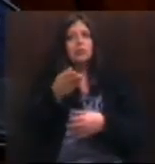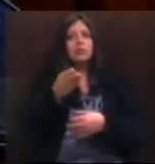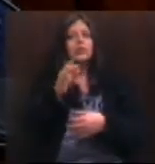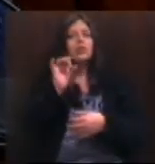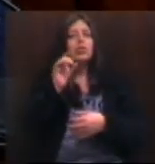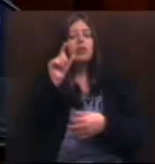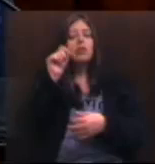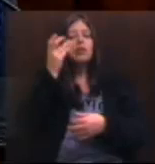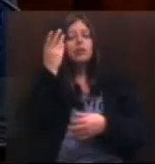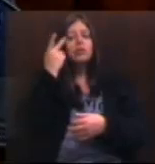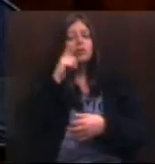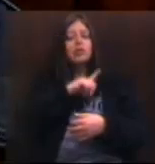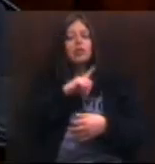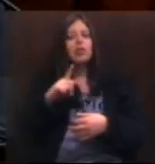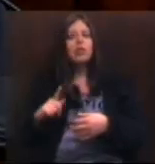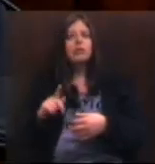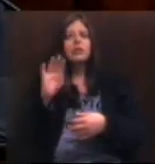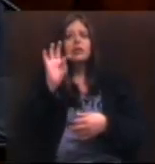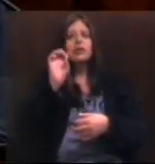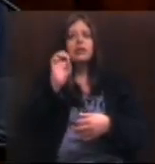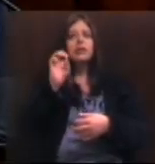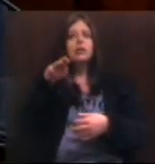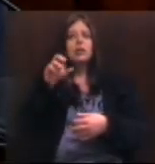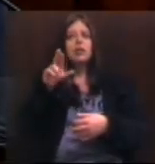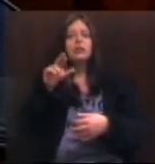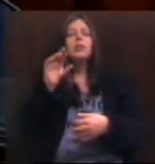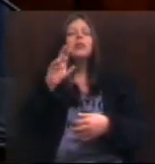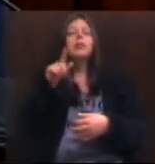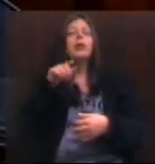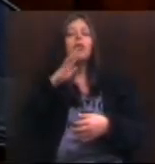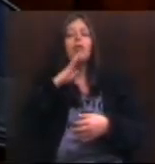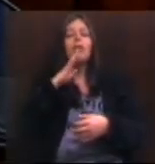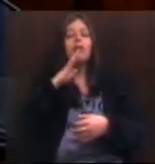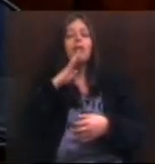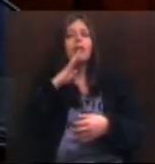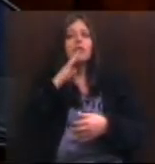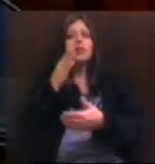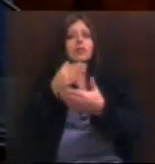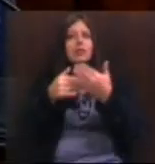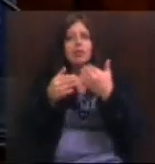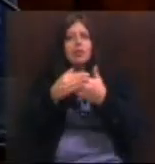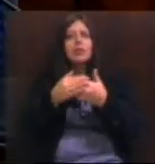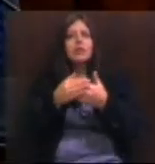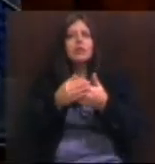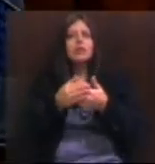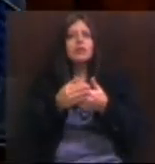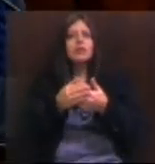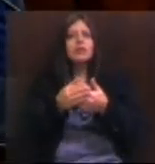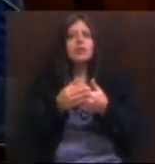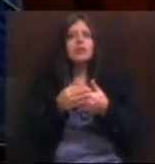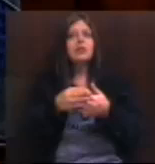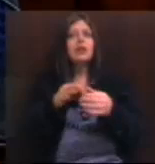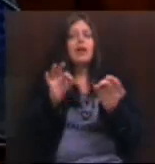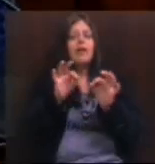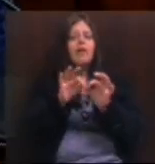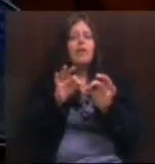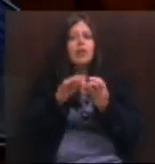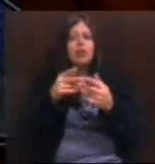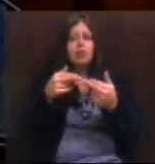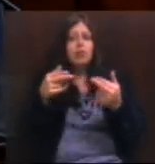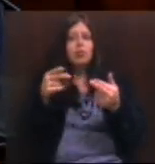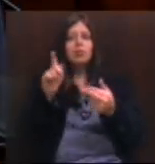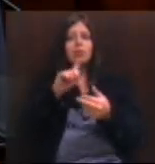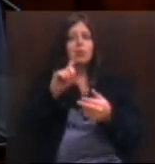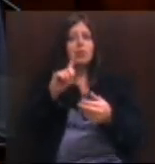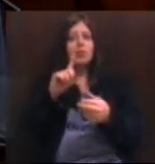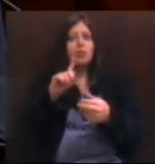de governo Temer para que conhecesse a sua face reacionária, para que conhecesse uma pactuação que fez não eleita nas urnas em torno de